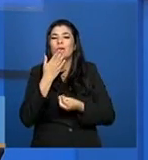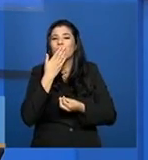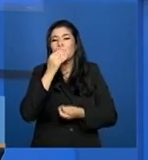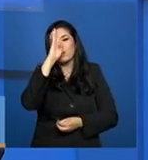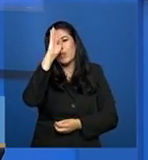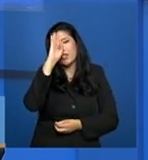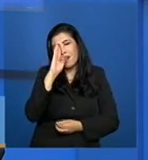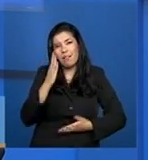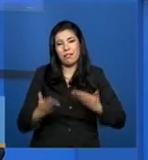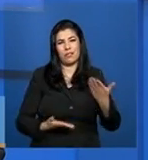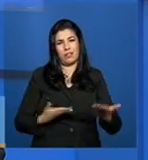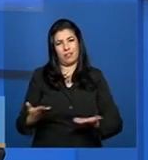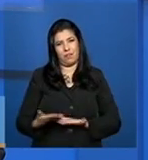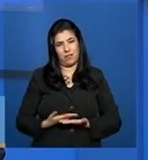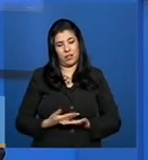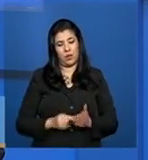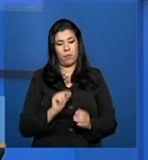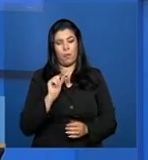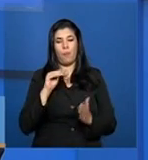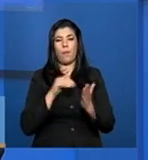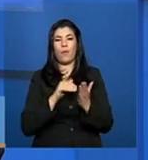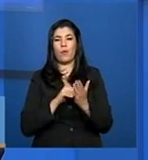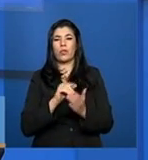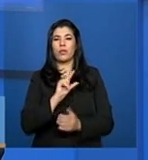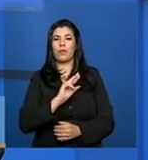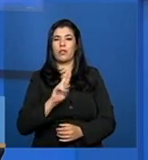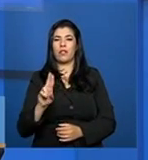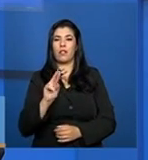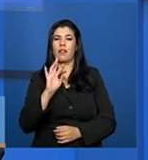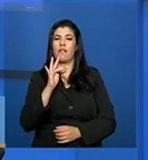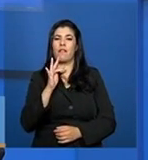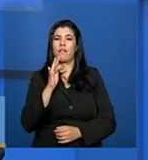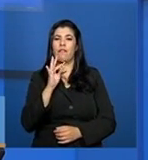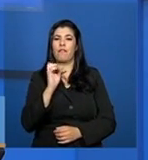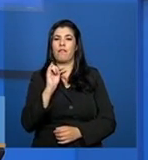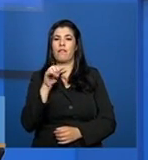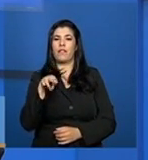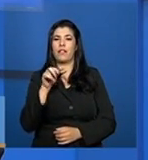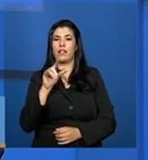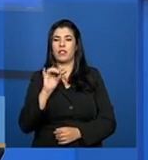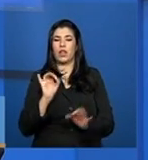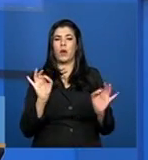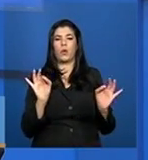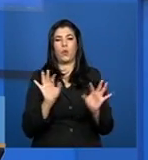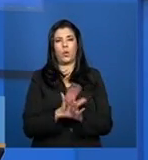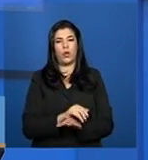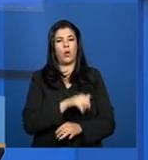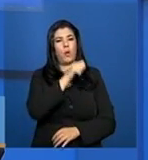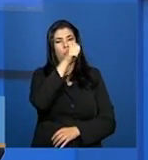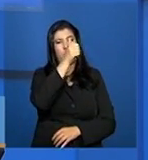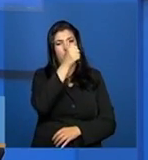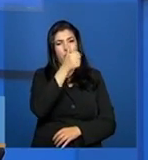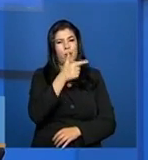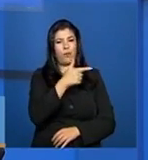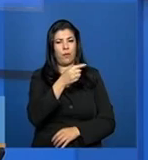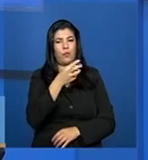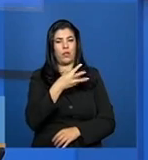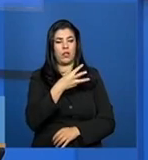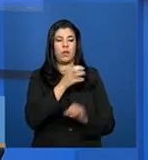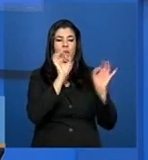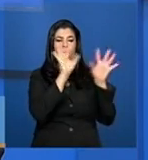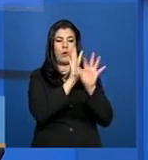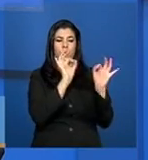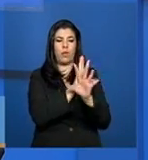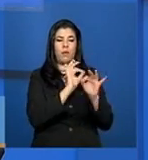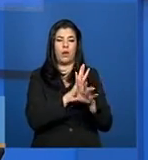finalizar. Depois que finalizou e tiver tudo correto, a sessão 1 concluída, sessão 2 concluída, sessão 3 concluída, o